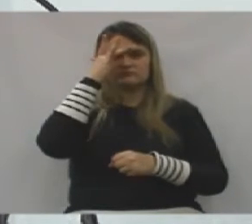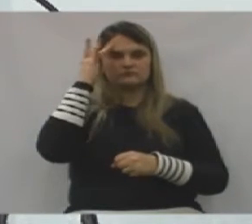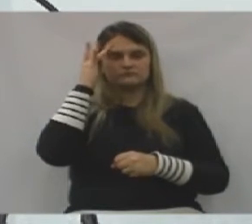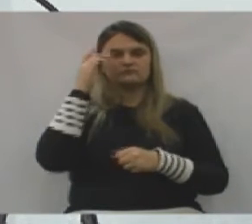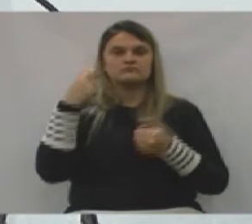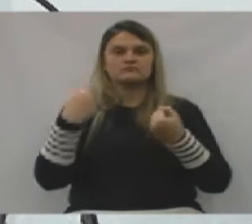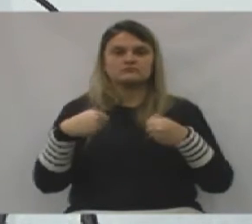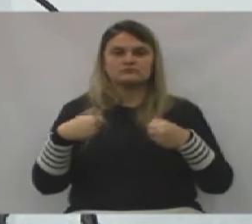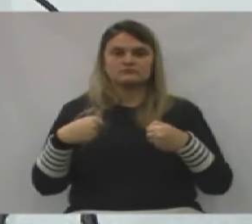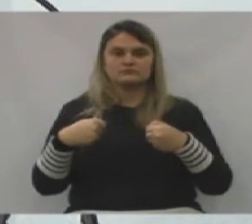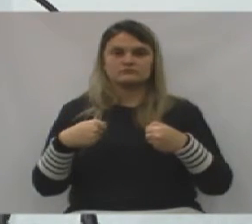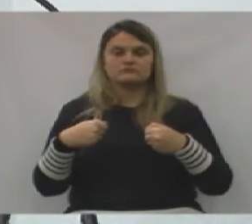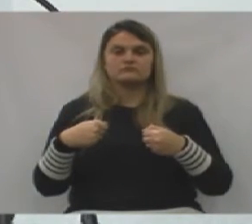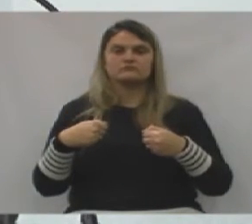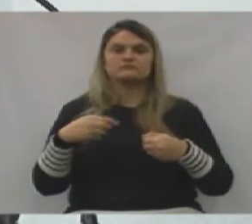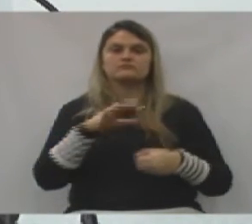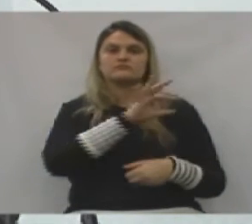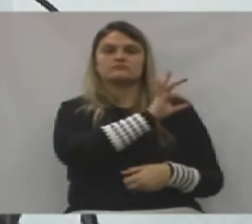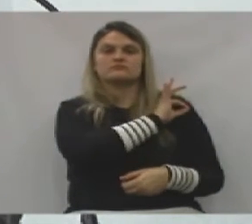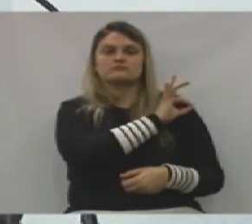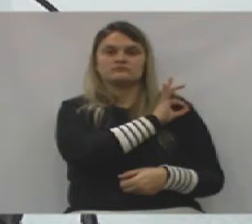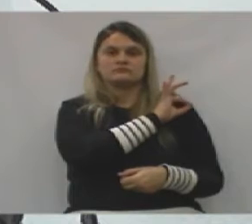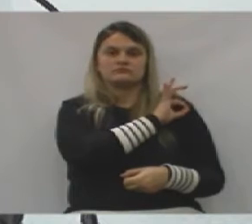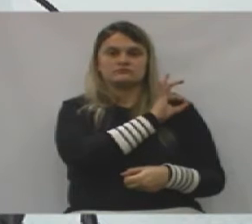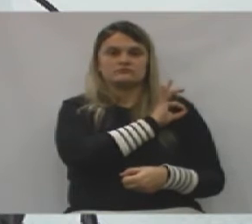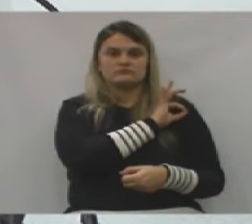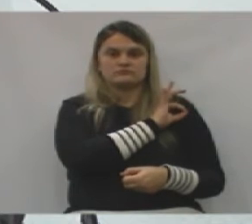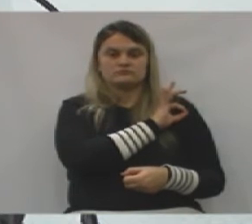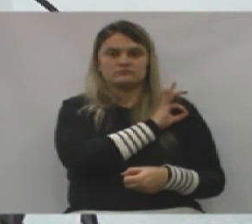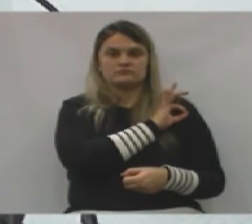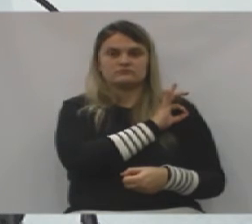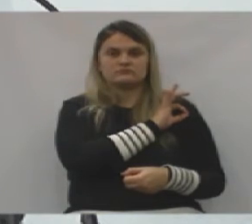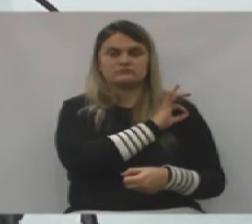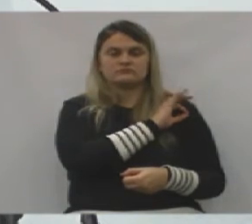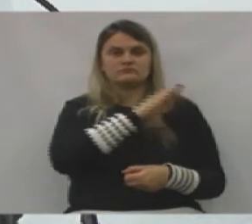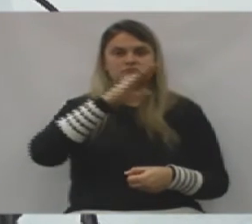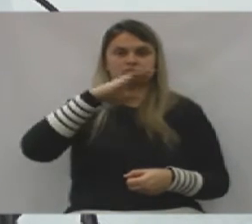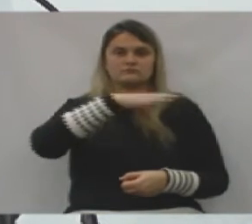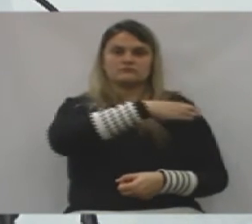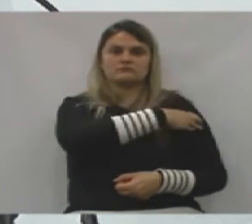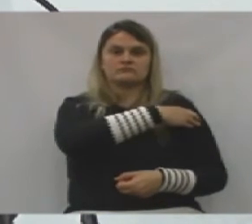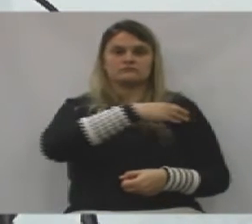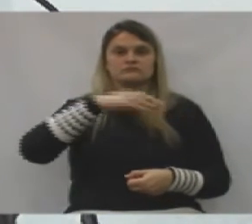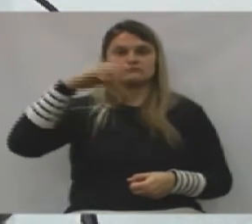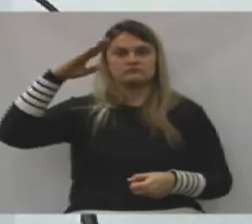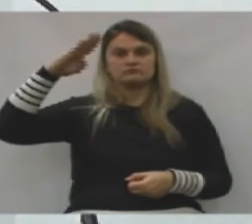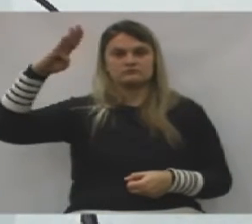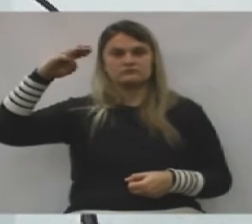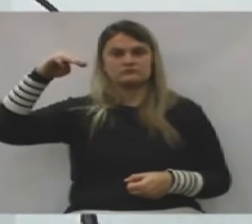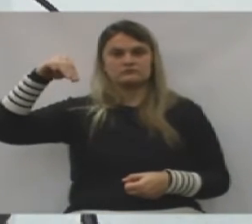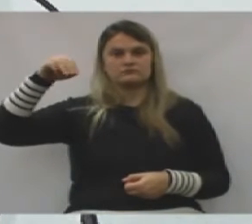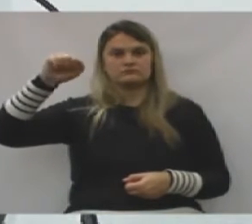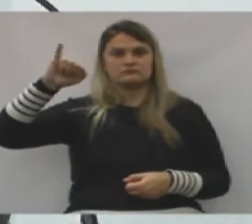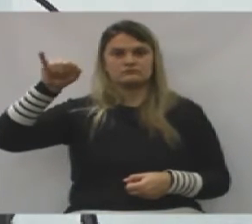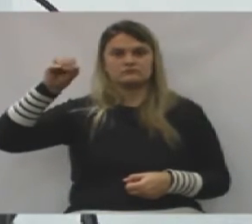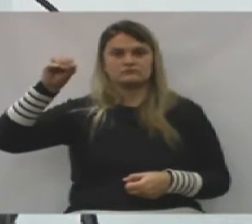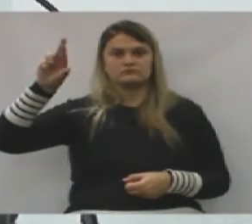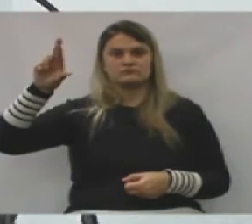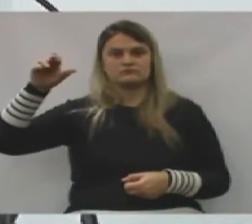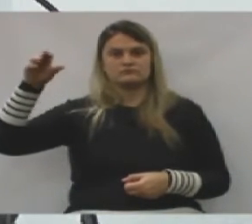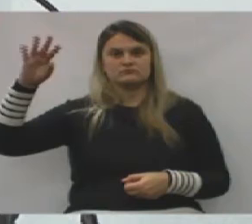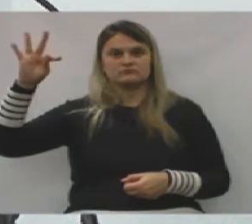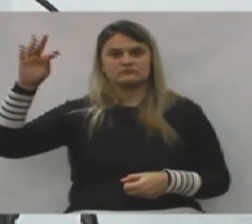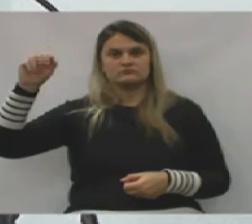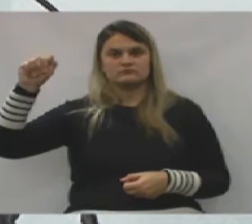pessoas que necessitam, polícia militar, com o major Taborda, se colocando com toda a sua equipe